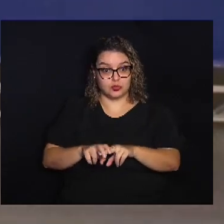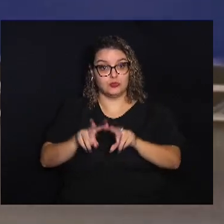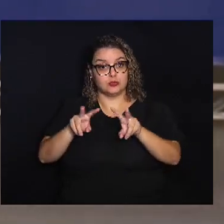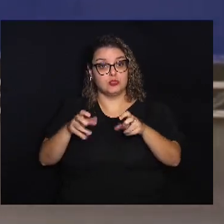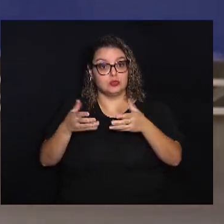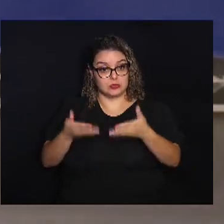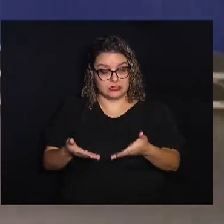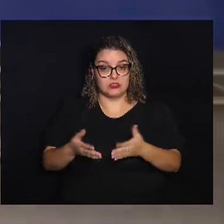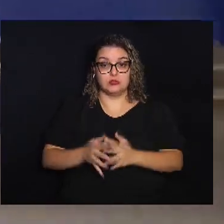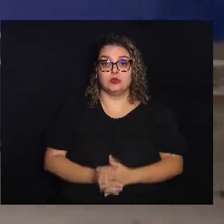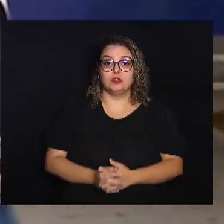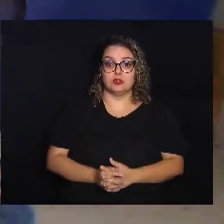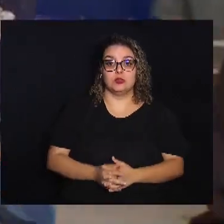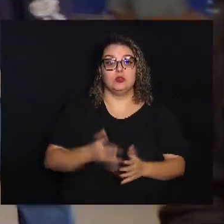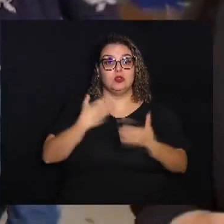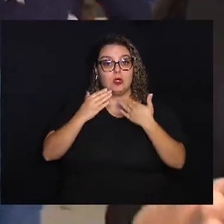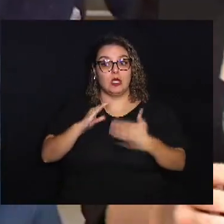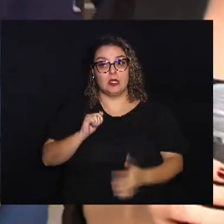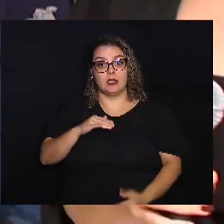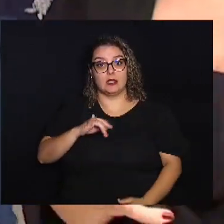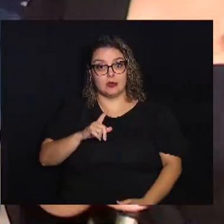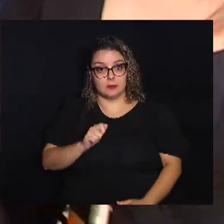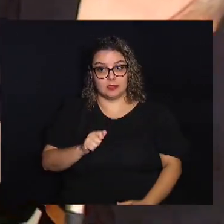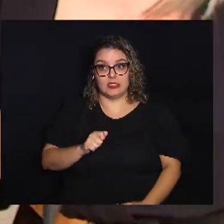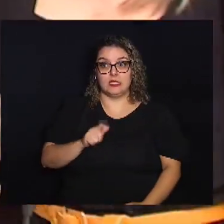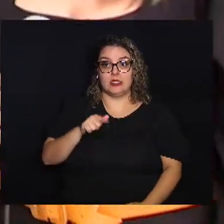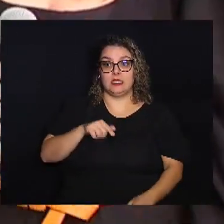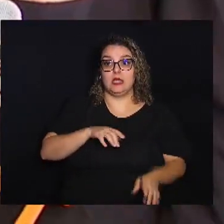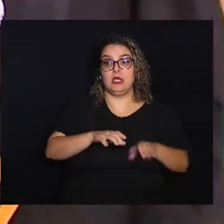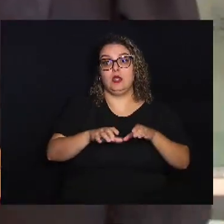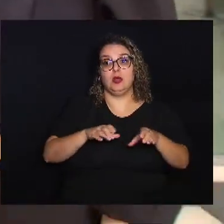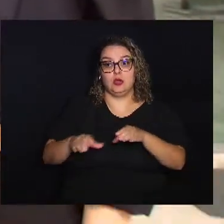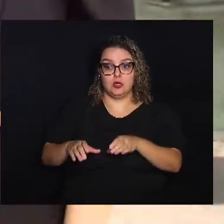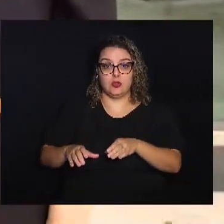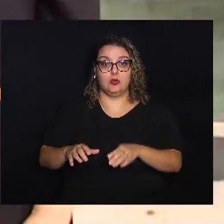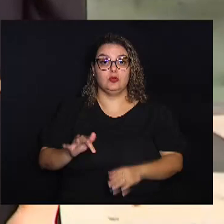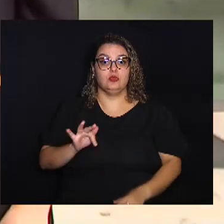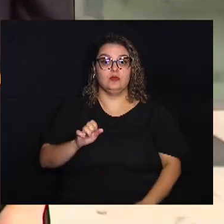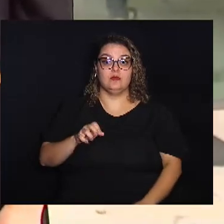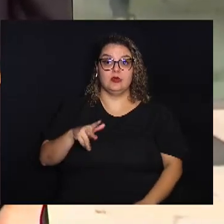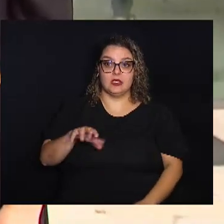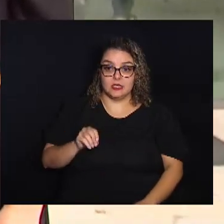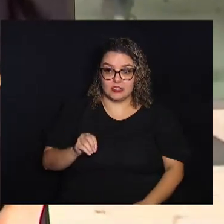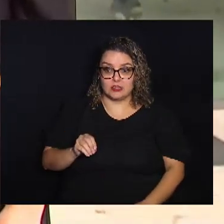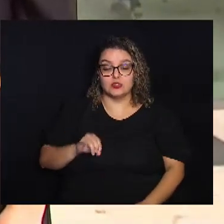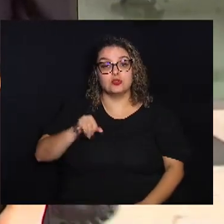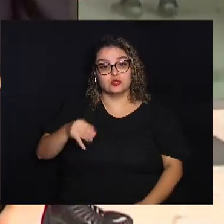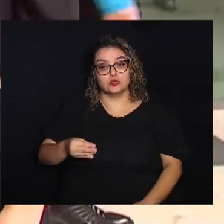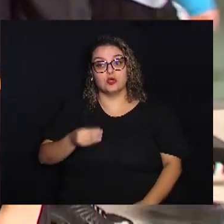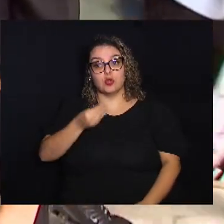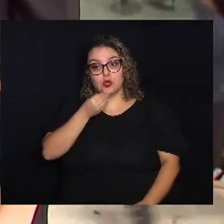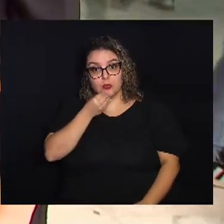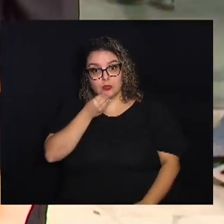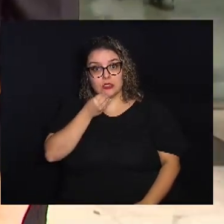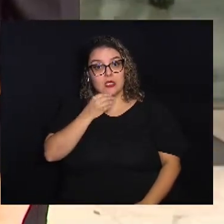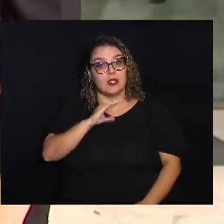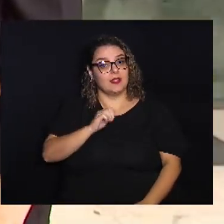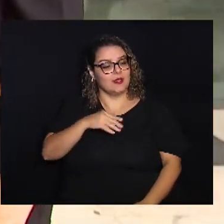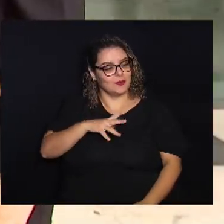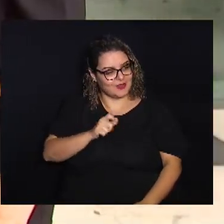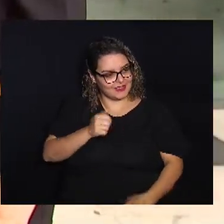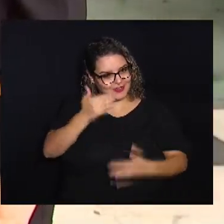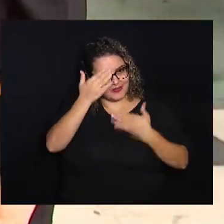assunto eu converso com a Camila Garrido que é coordenadora do feirão de oportunidades Camila muito